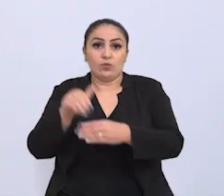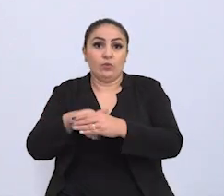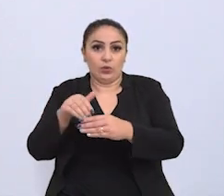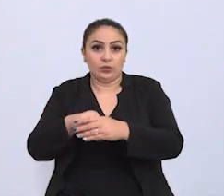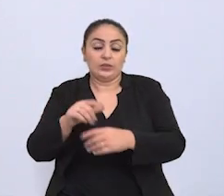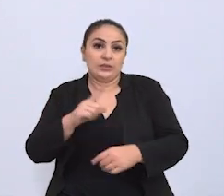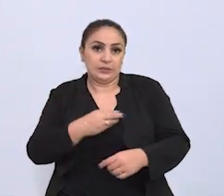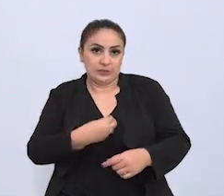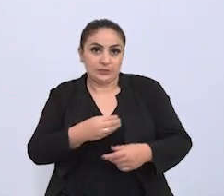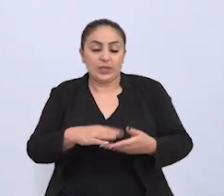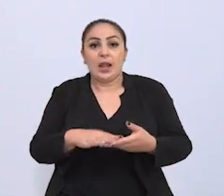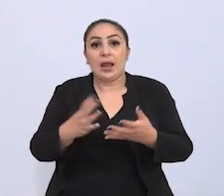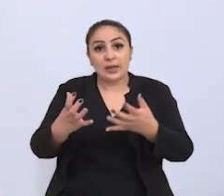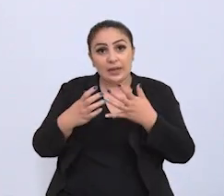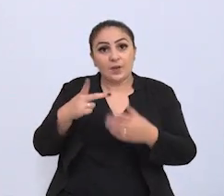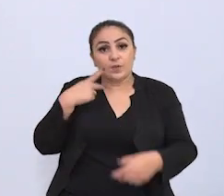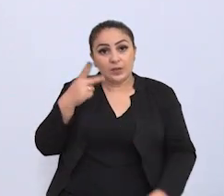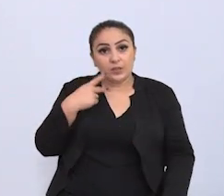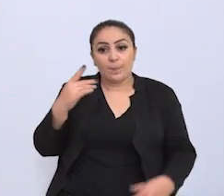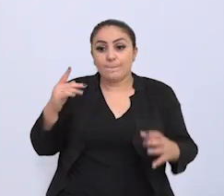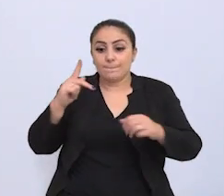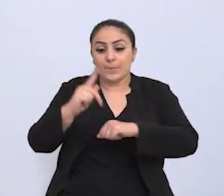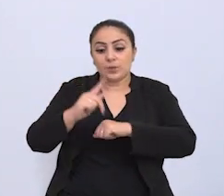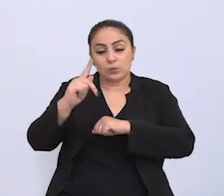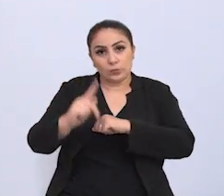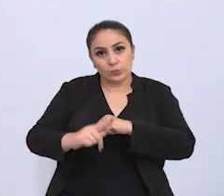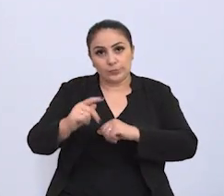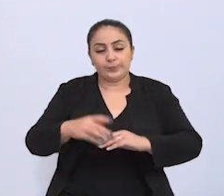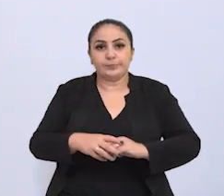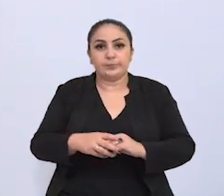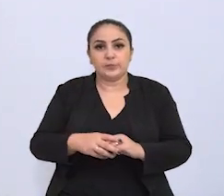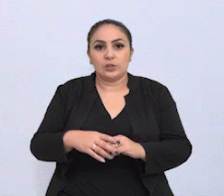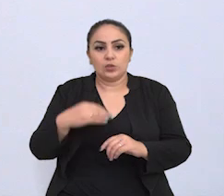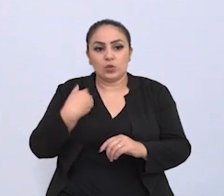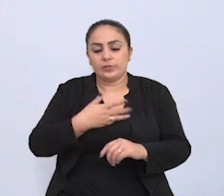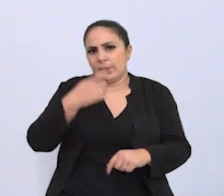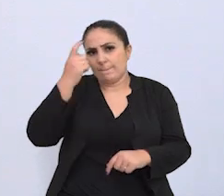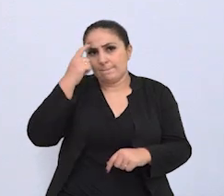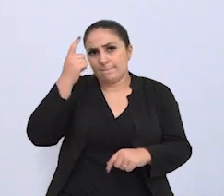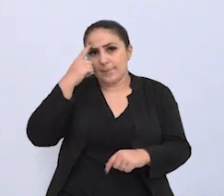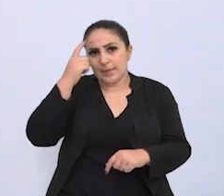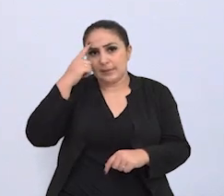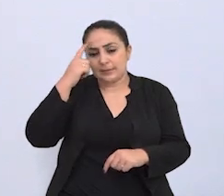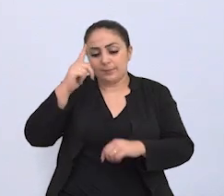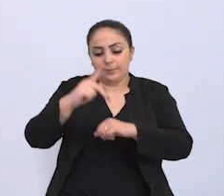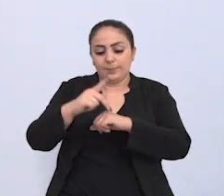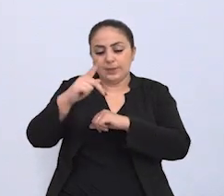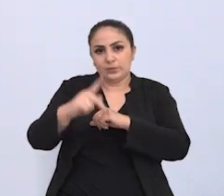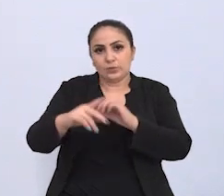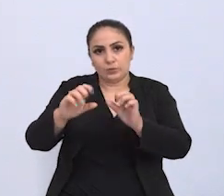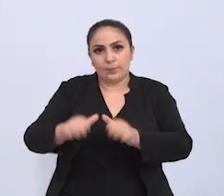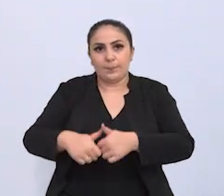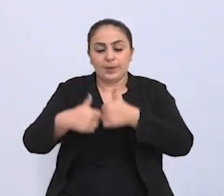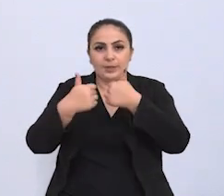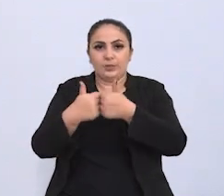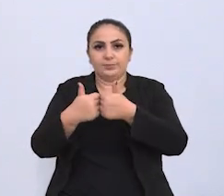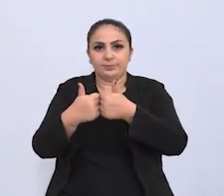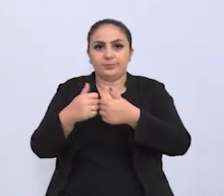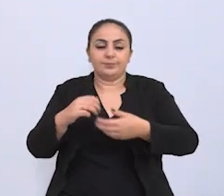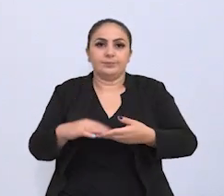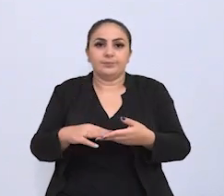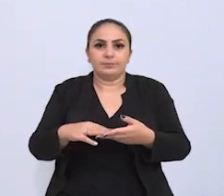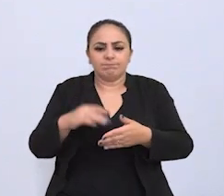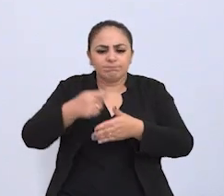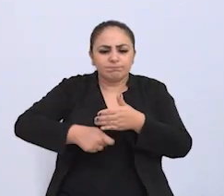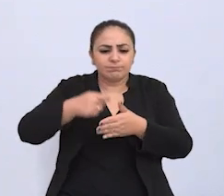ela obteve ela quer ser uma vereadora para passo fundo vamos pensar numa passo fundo melhor numa